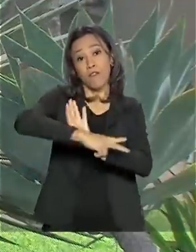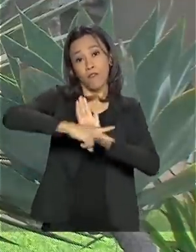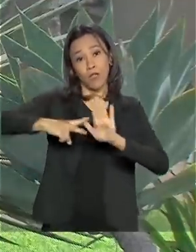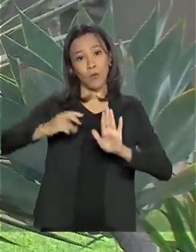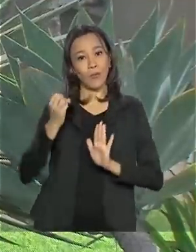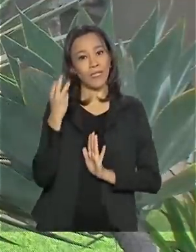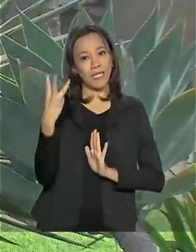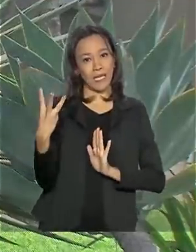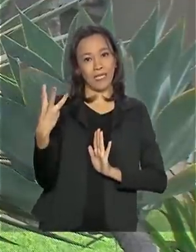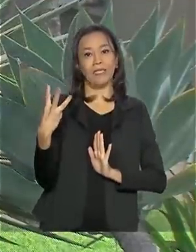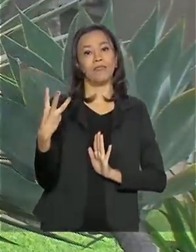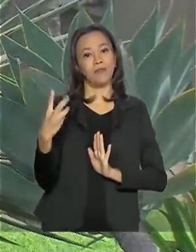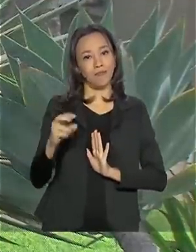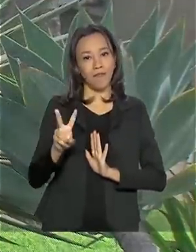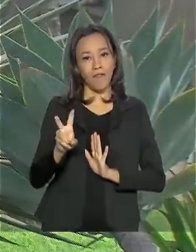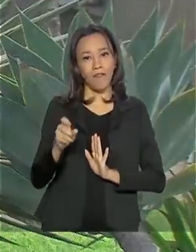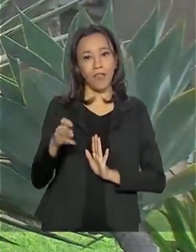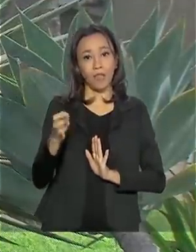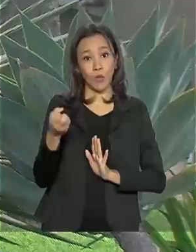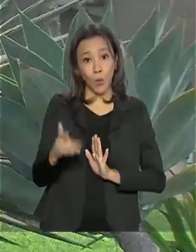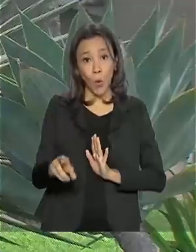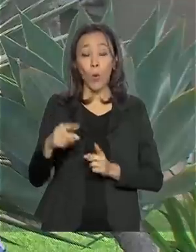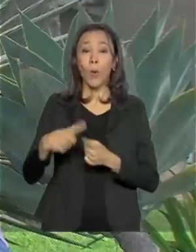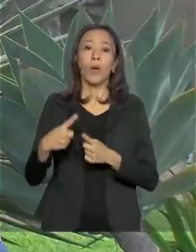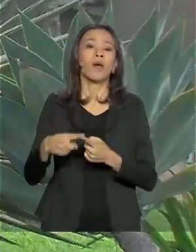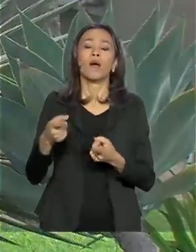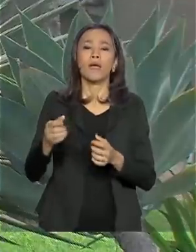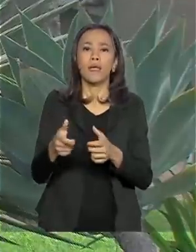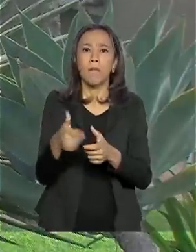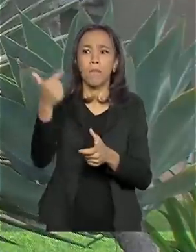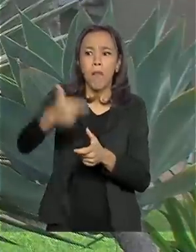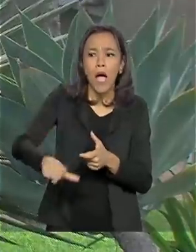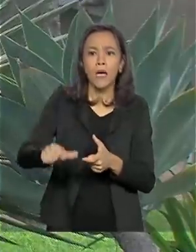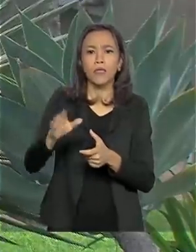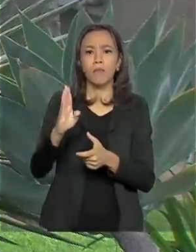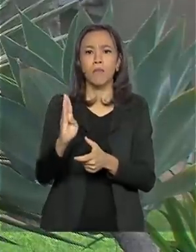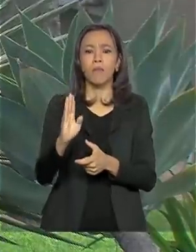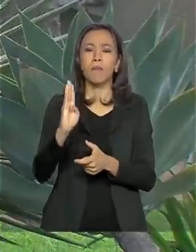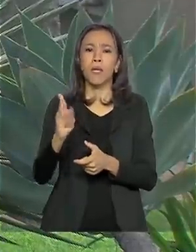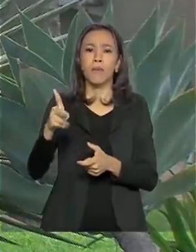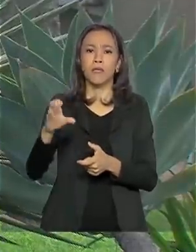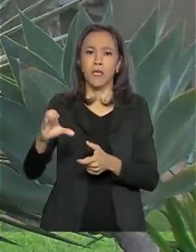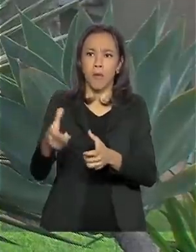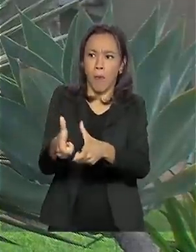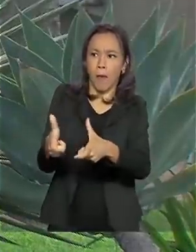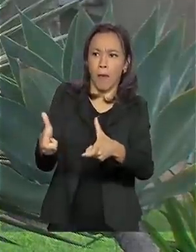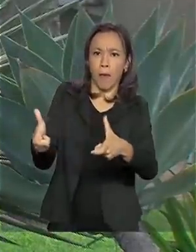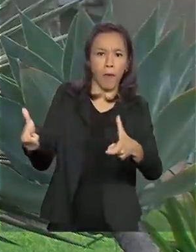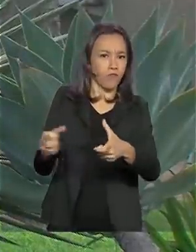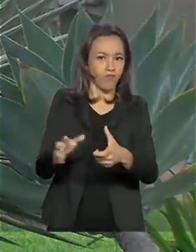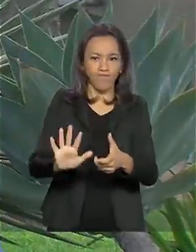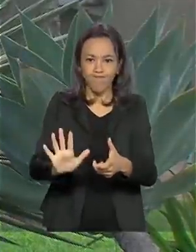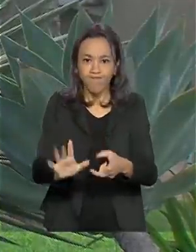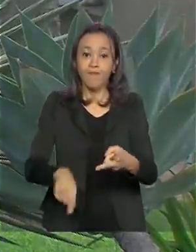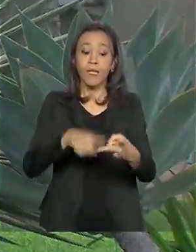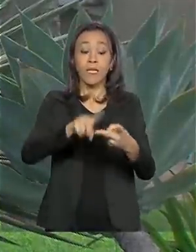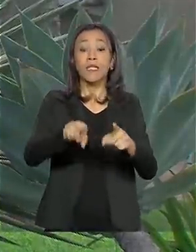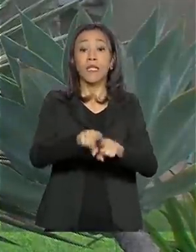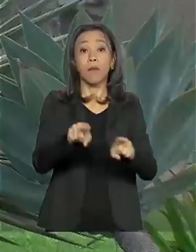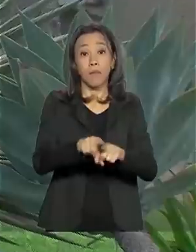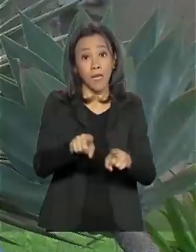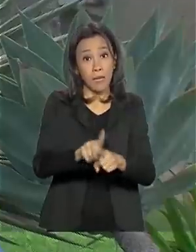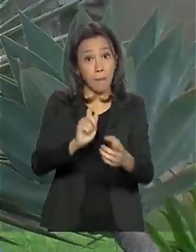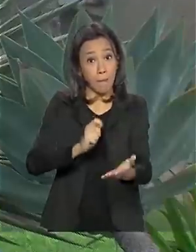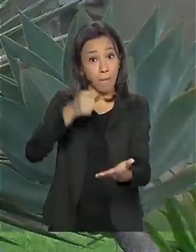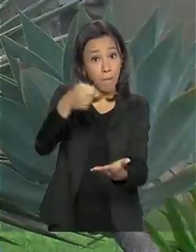partes que ampliavam o benefício de prestação continuada, que permitia também o cancelamento dos pagamentos antes dos